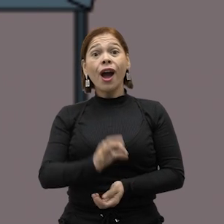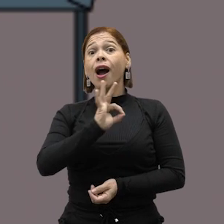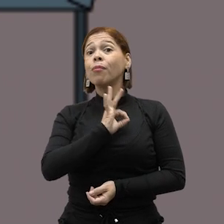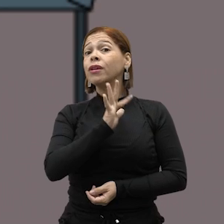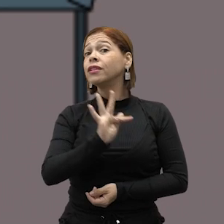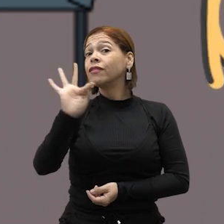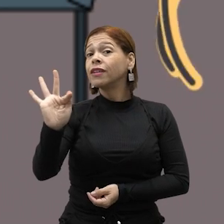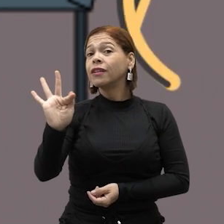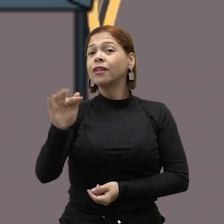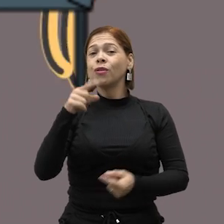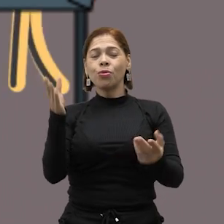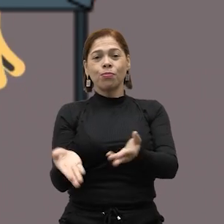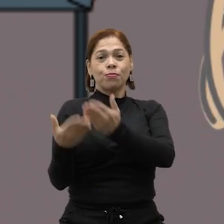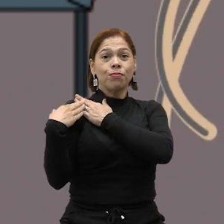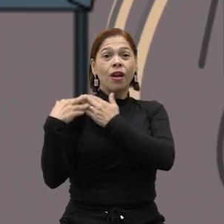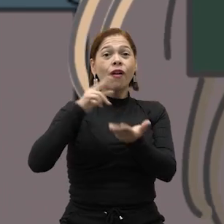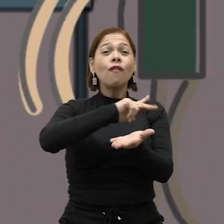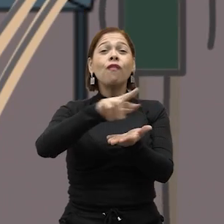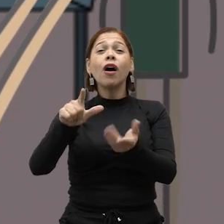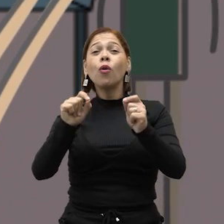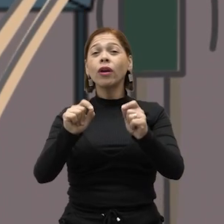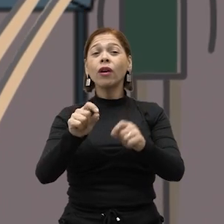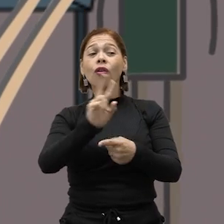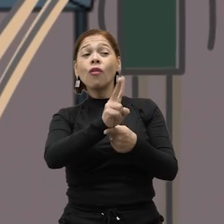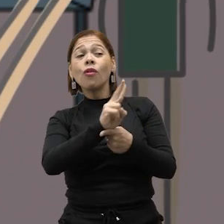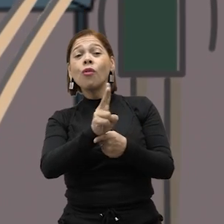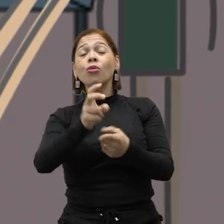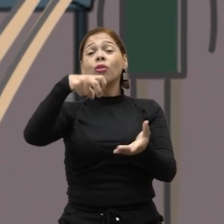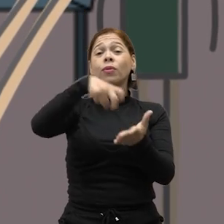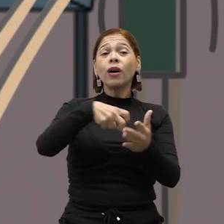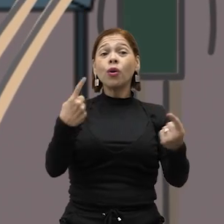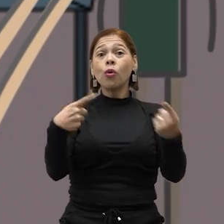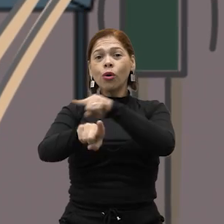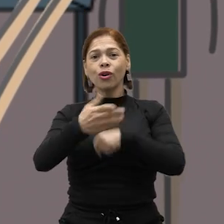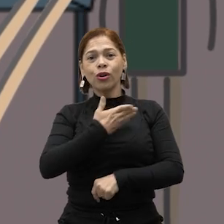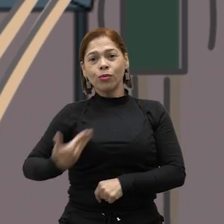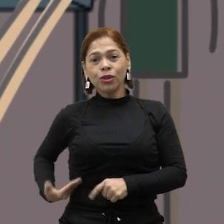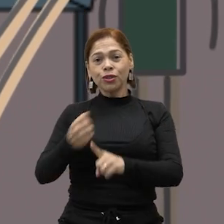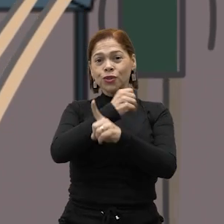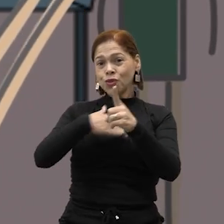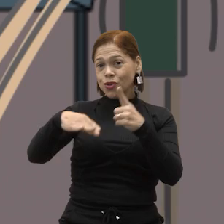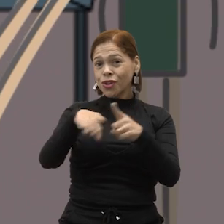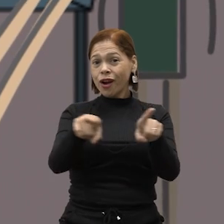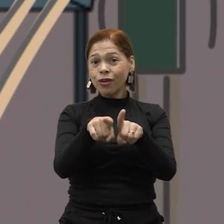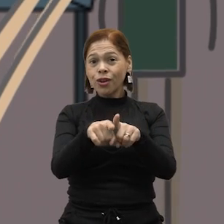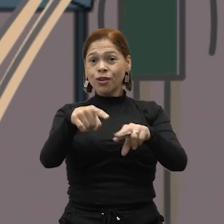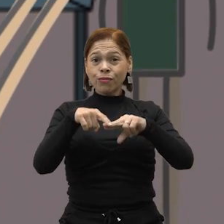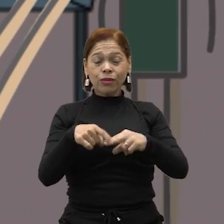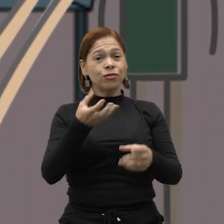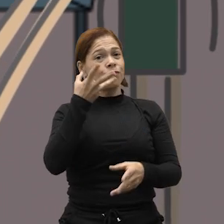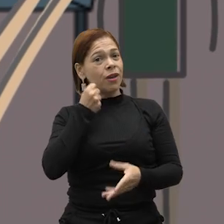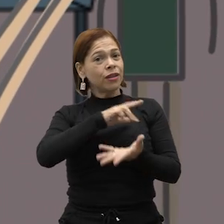A Polícia Federal compete, entre outras atribuições, a apurar infrações penais contra a ordem política e social ou